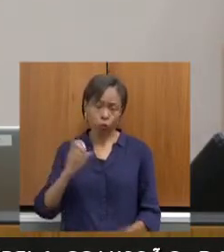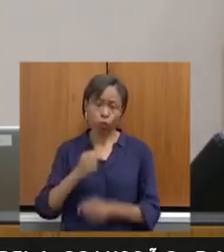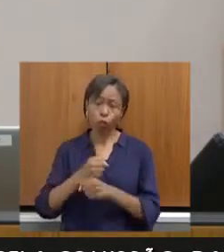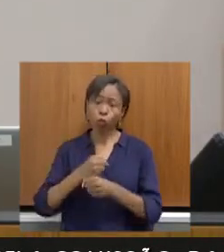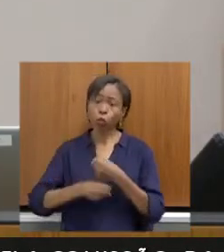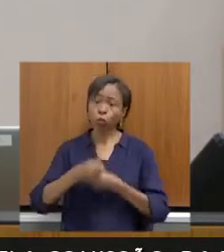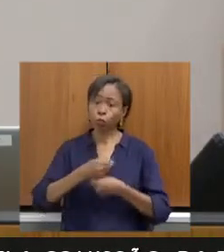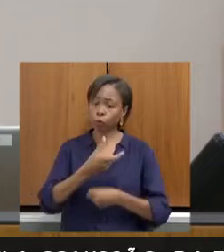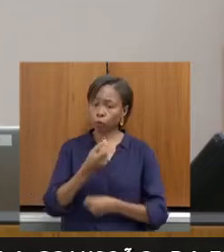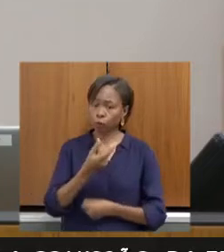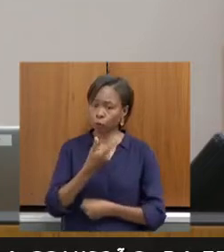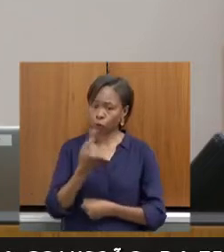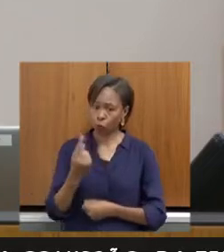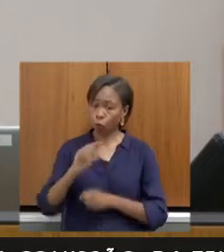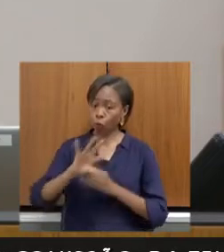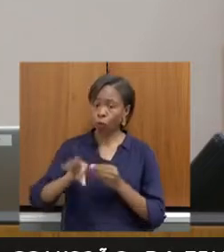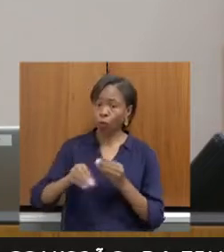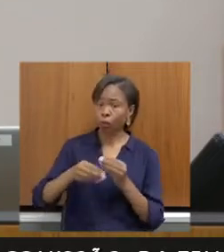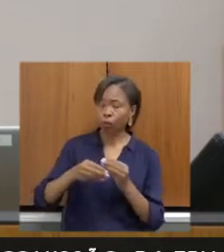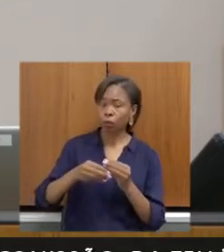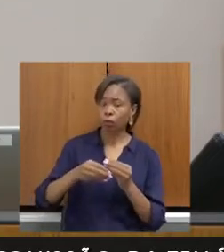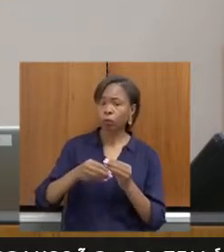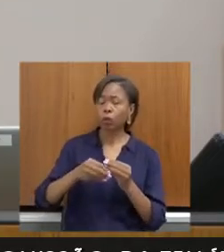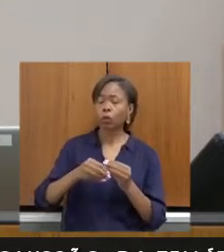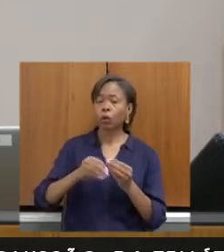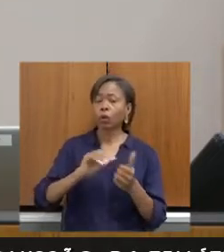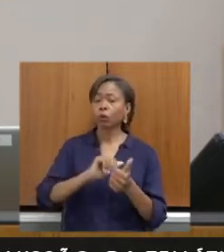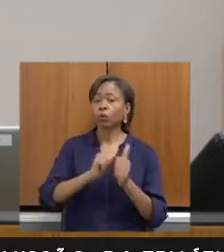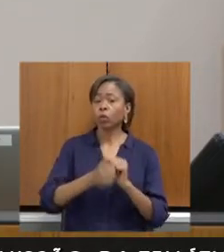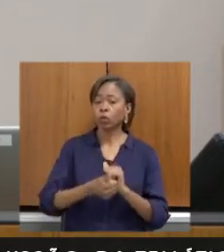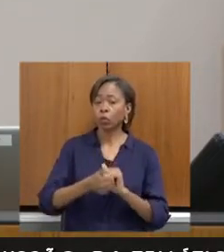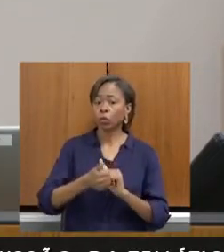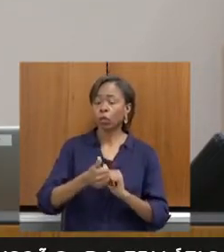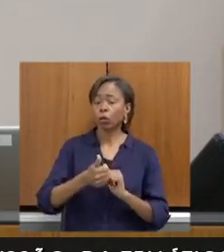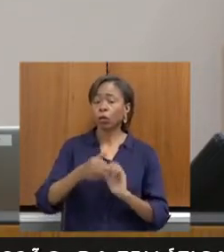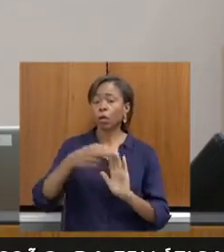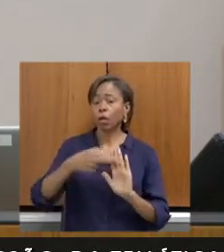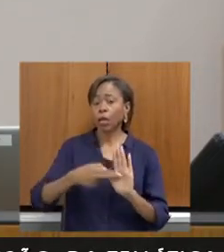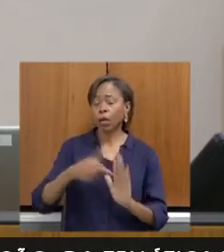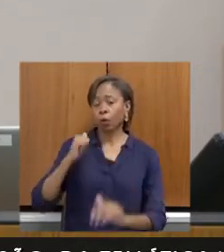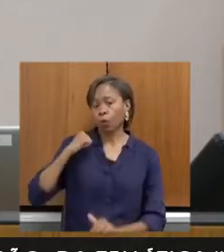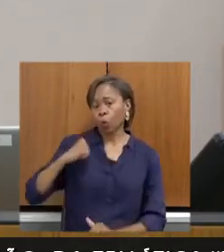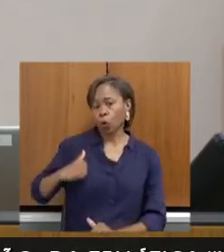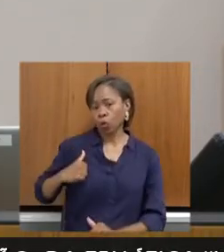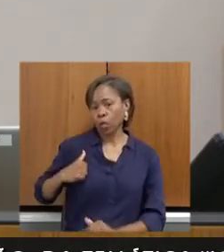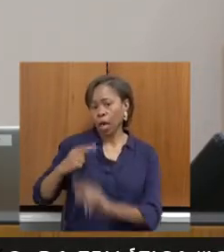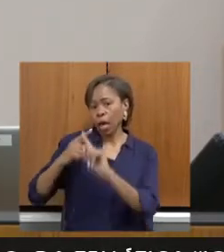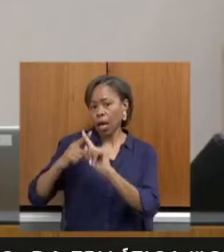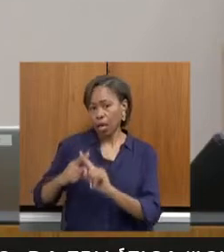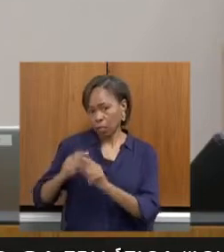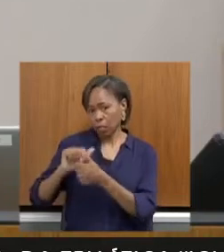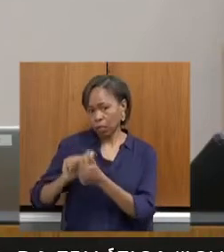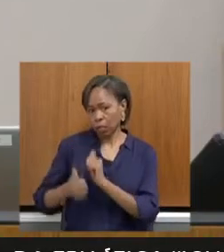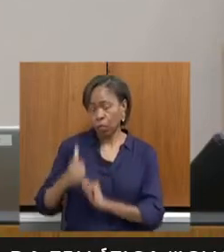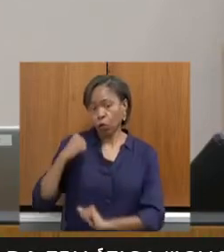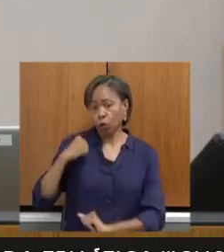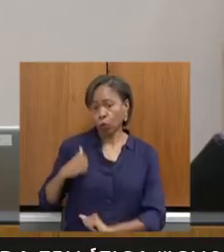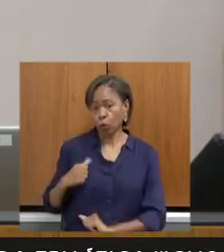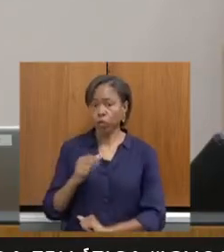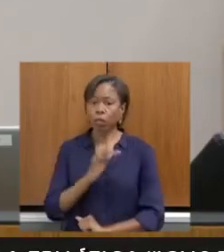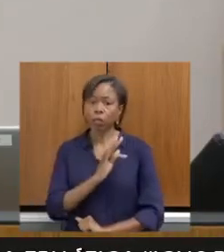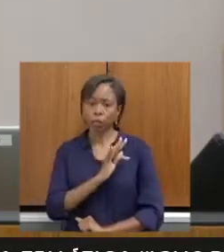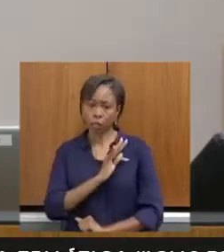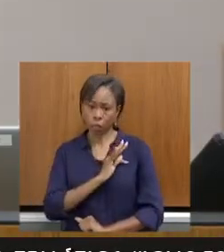uma atividade que apontou no critério, o Bolsa Atleta e o Bolsa Técnico, proposição que